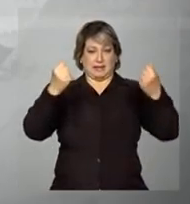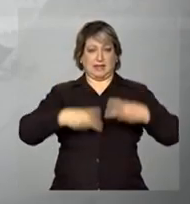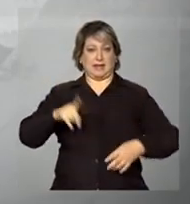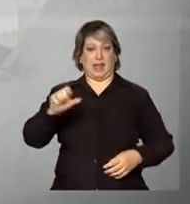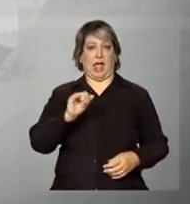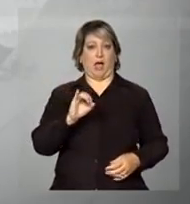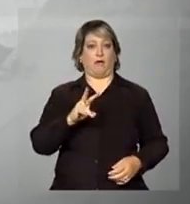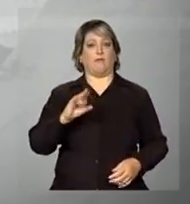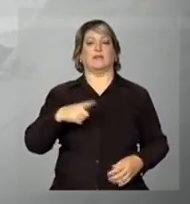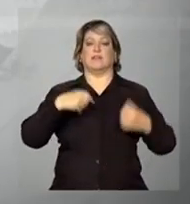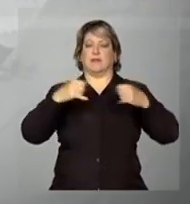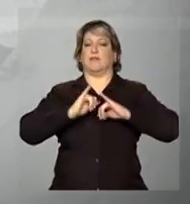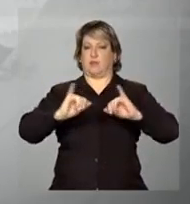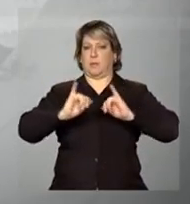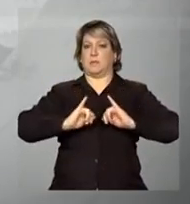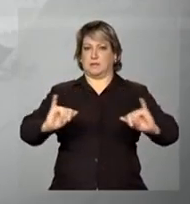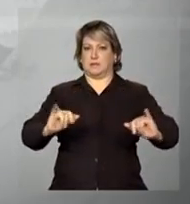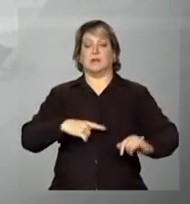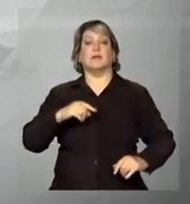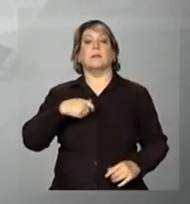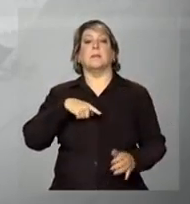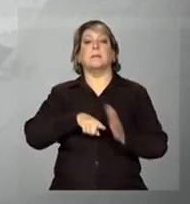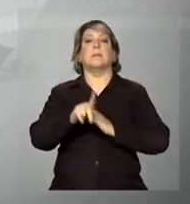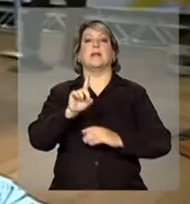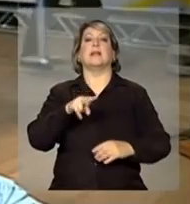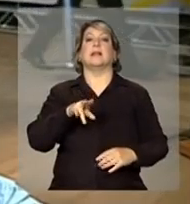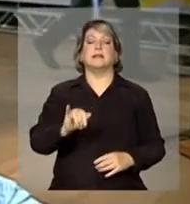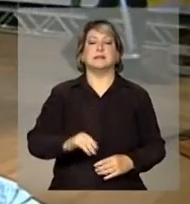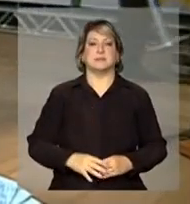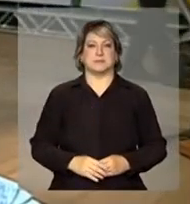Daniela Almeida tem outras informações. Daniela?